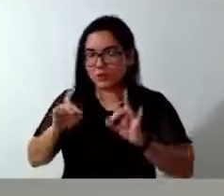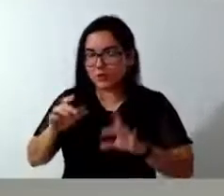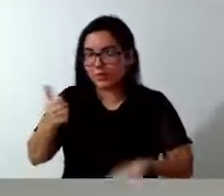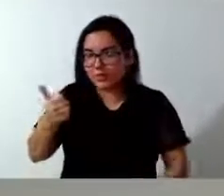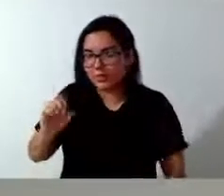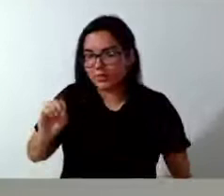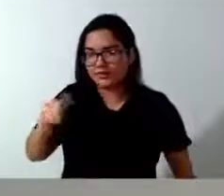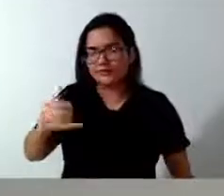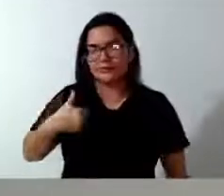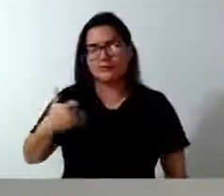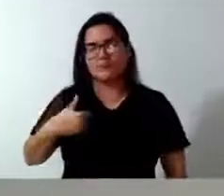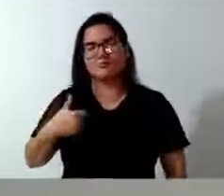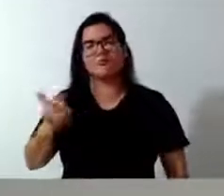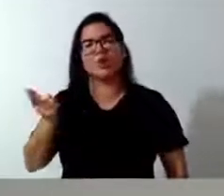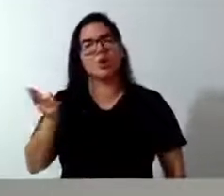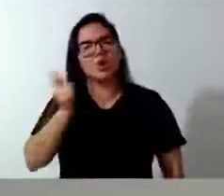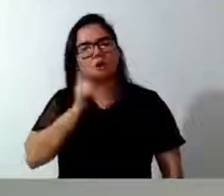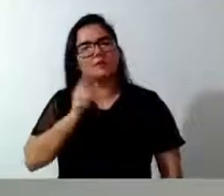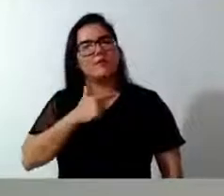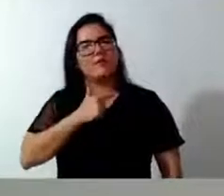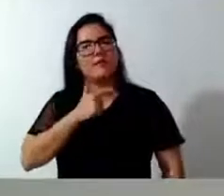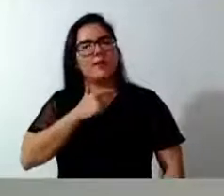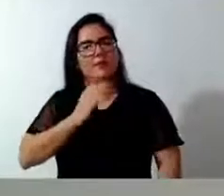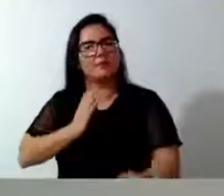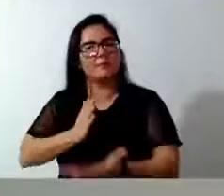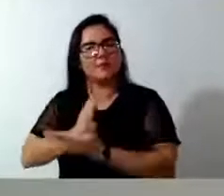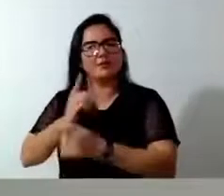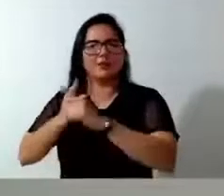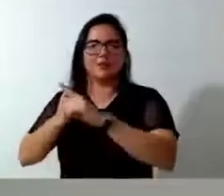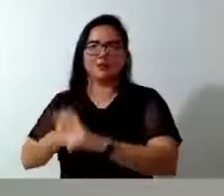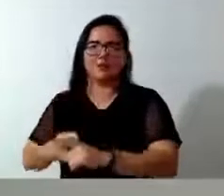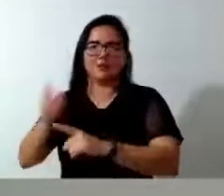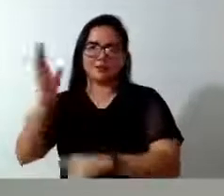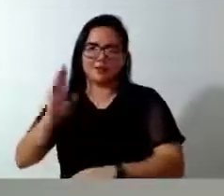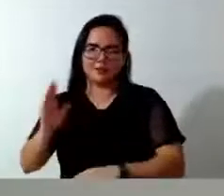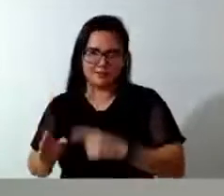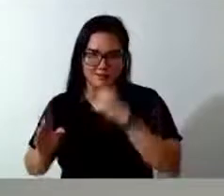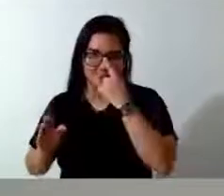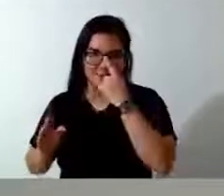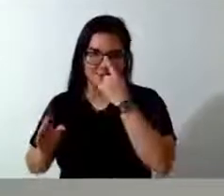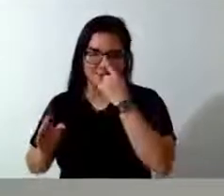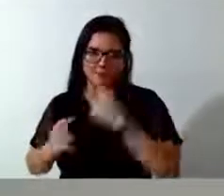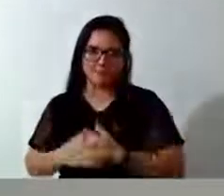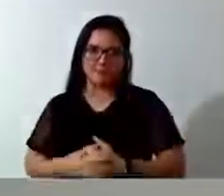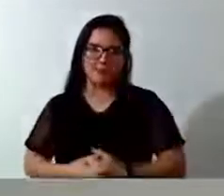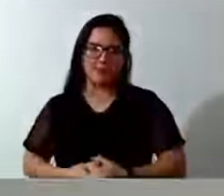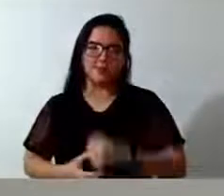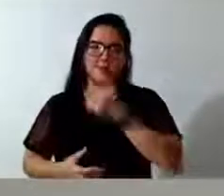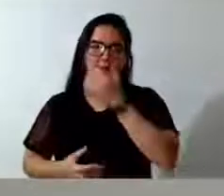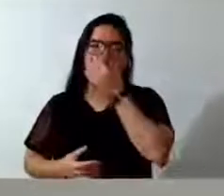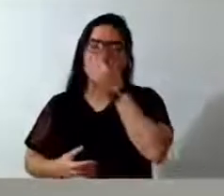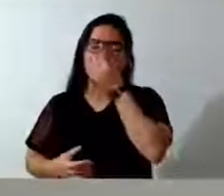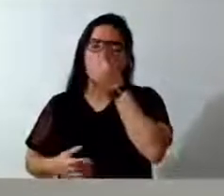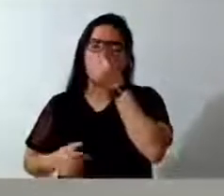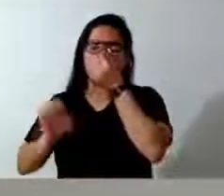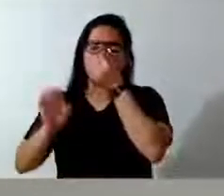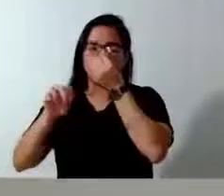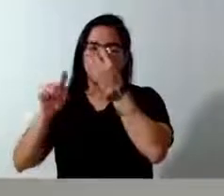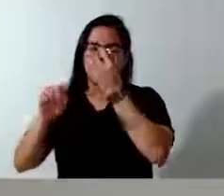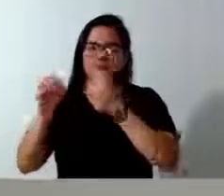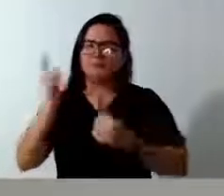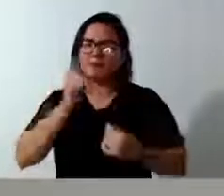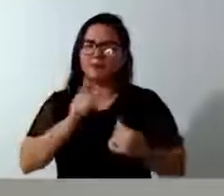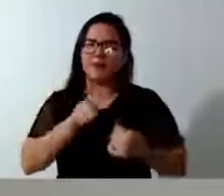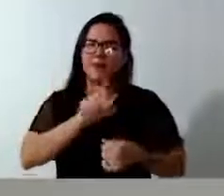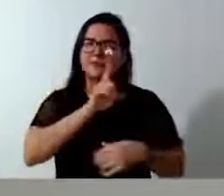e conseguiu a vaga para estar no Campeonato Brasileiro de Skate Street. O Enzo conseguiu essa vaga participando do Catarinense,